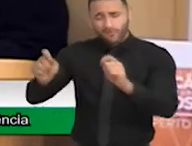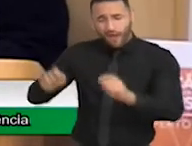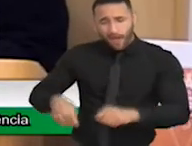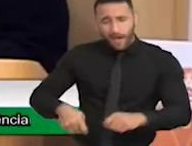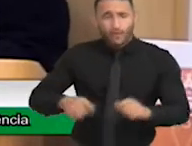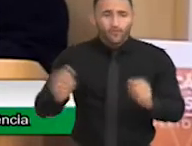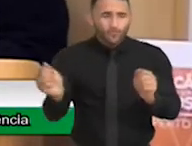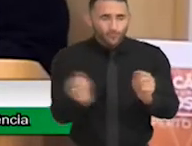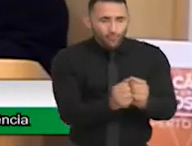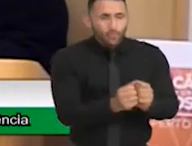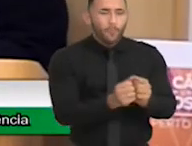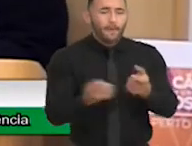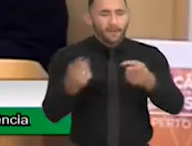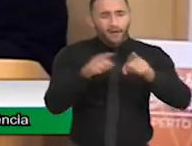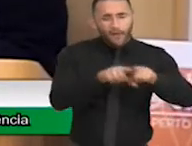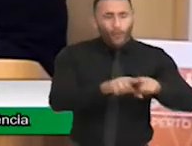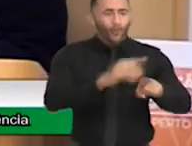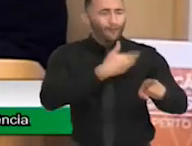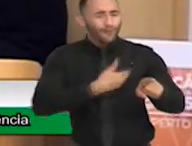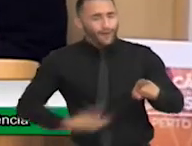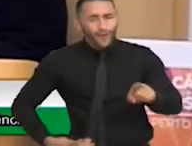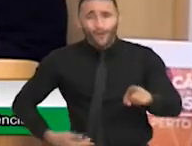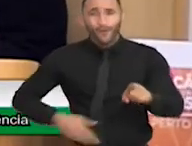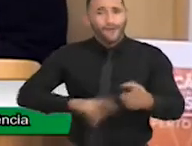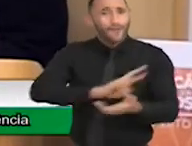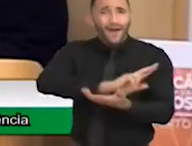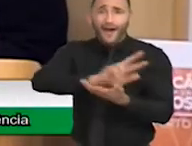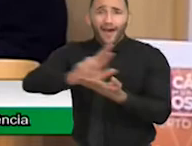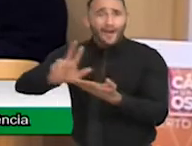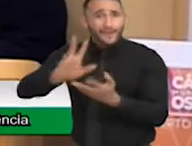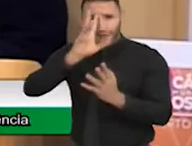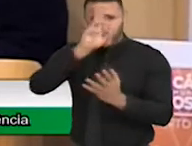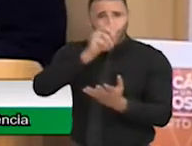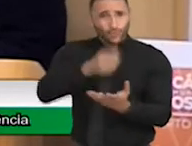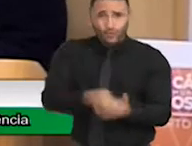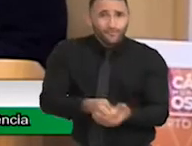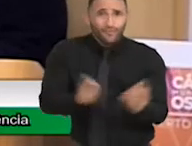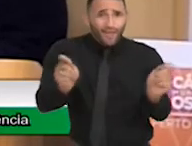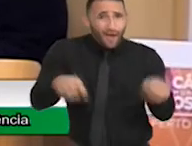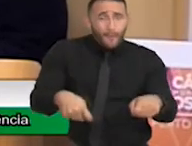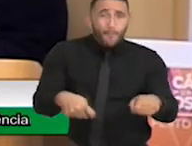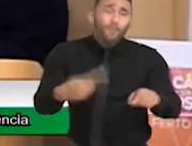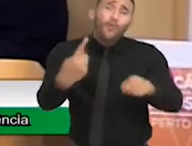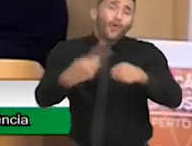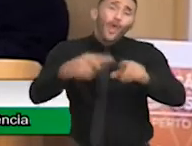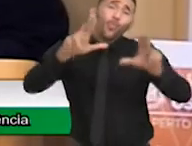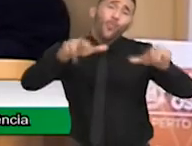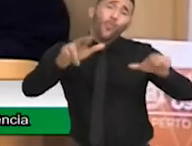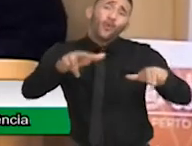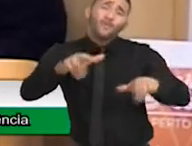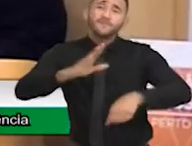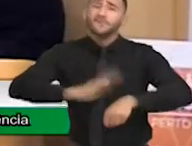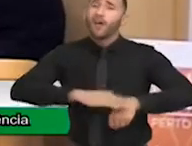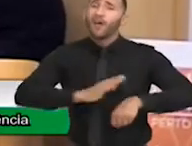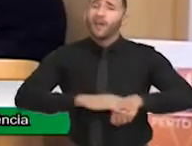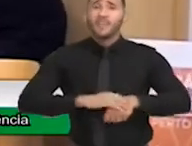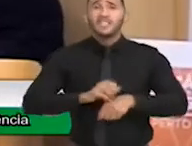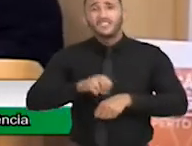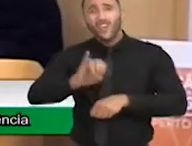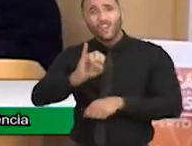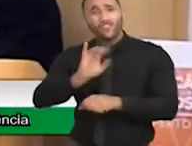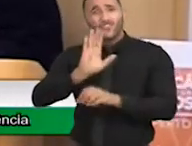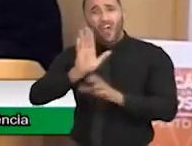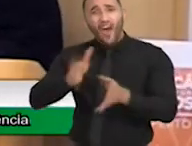junto com a sociedade, fazendo realmente uma integração social. Mas por que isso nunca foi visto? Se eu vi lá atrás, em 2005?